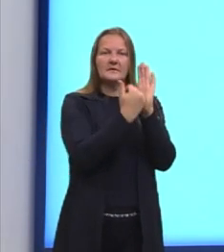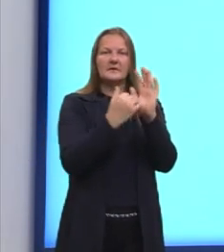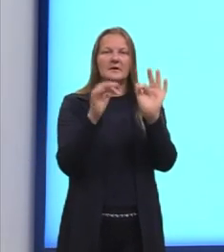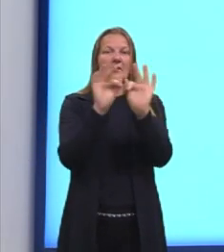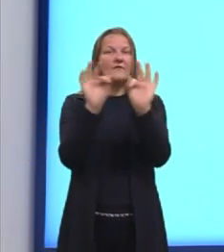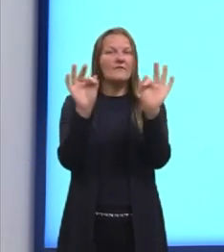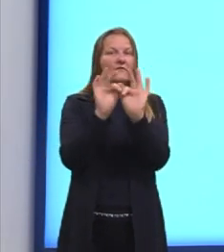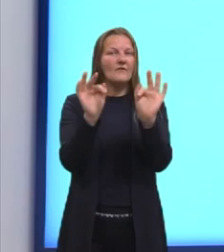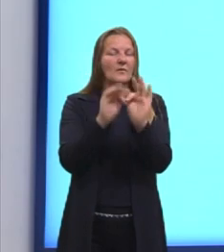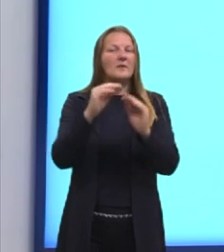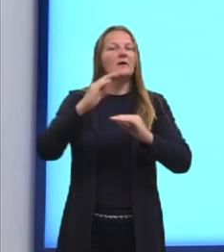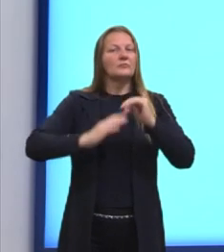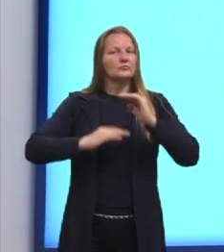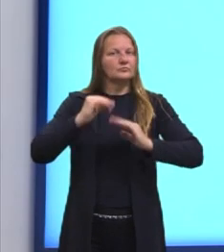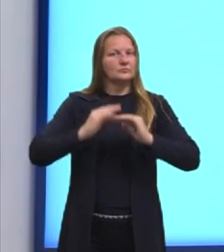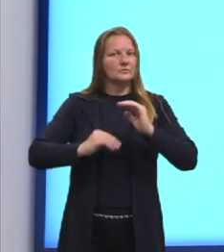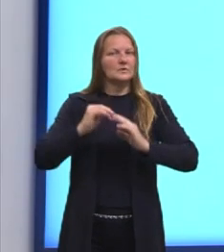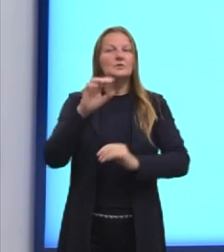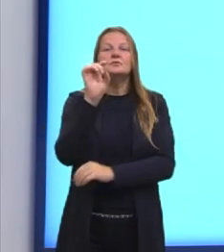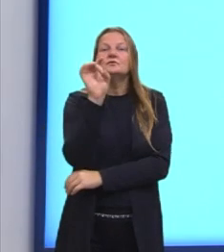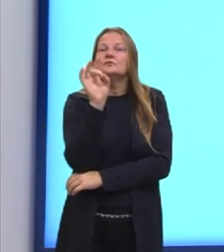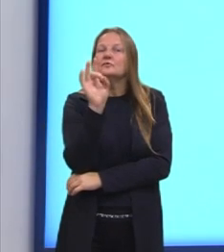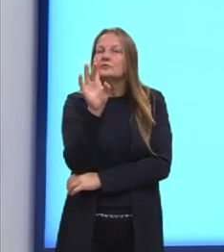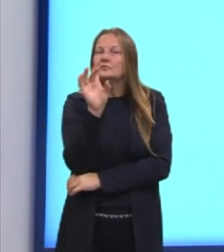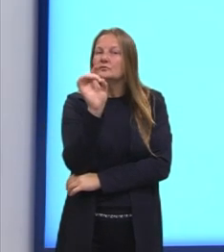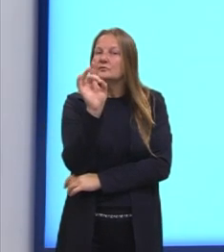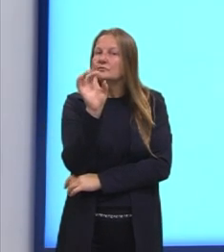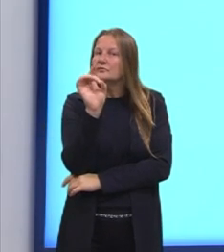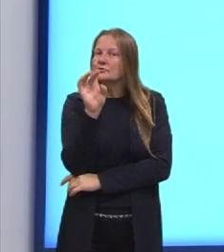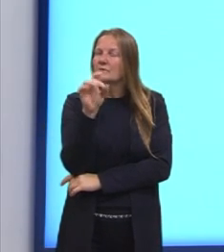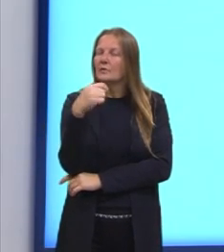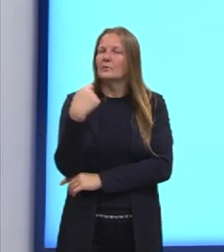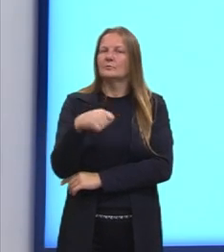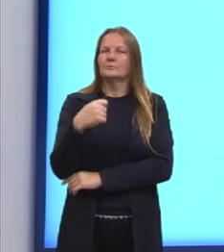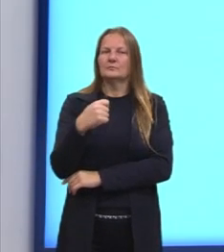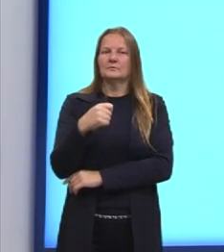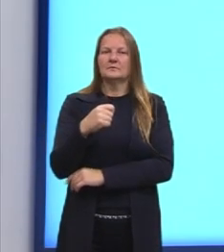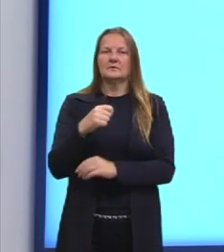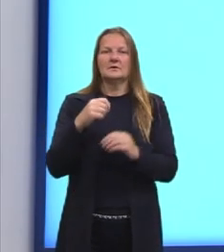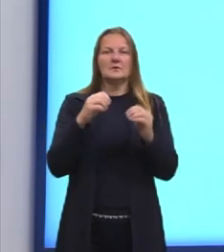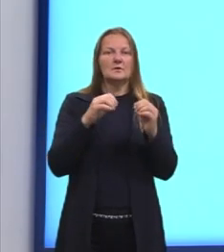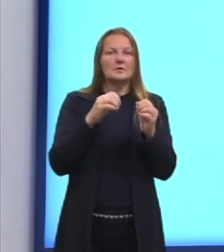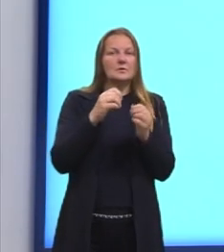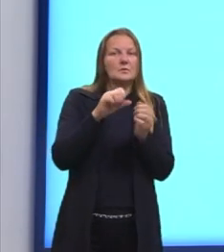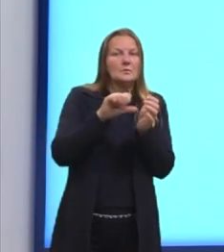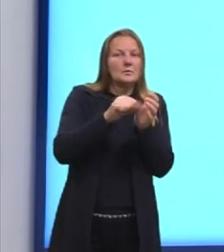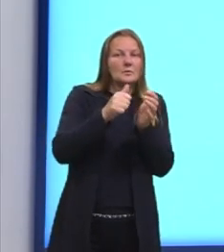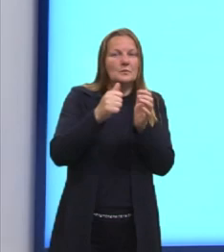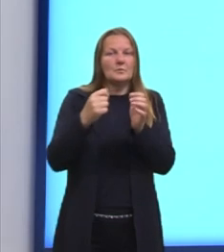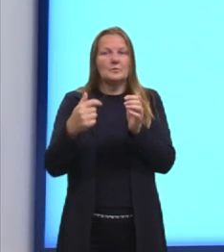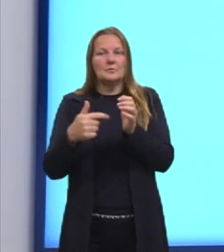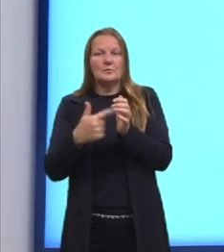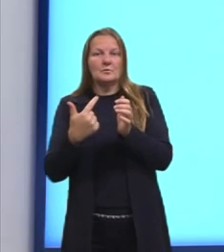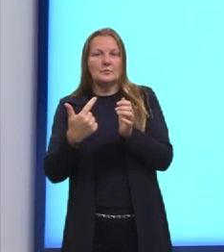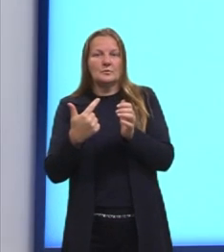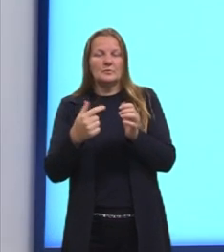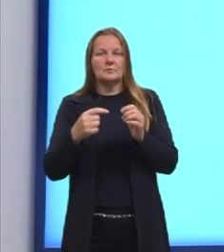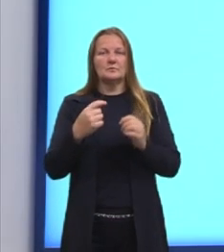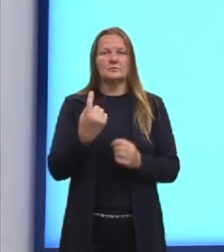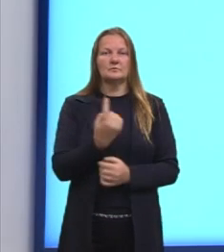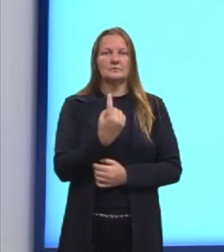ela vai ser aplicada somente quando nós estamos falando de eventos independentes.